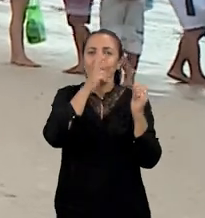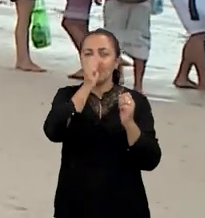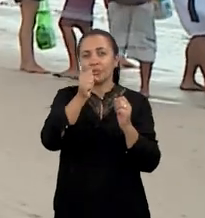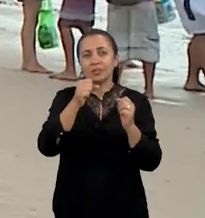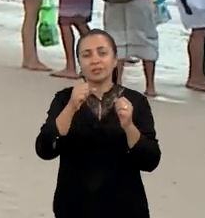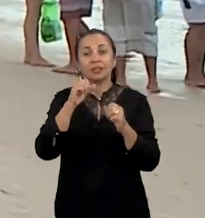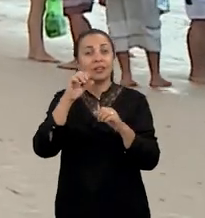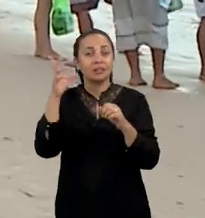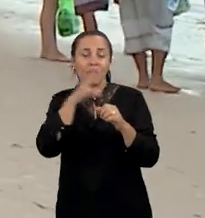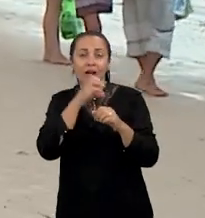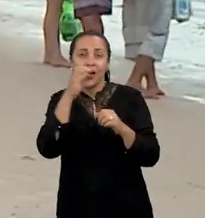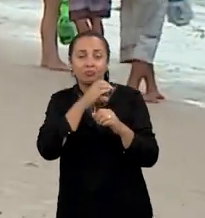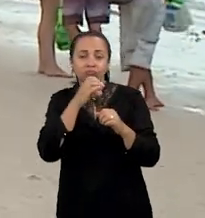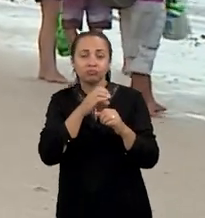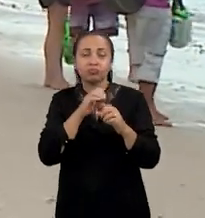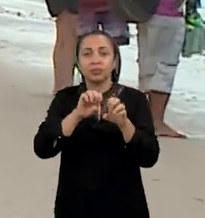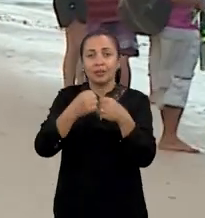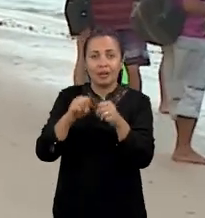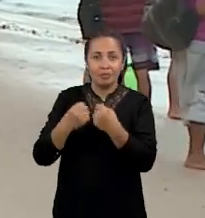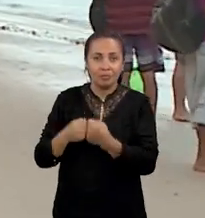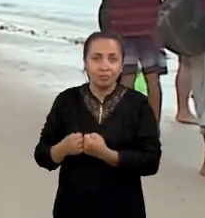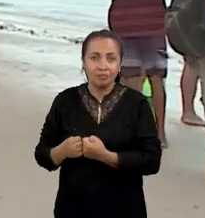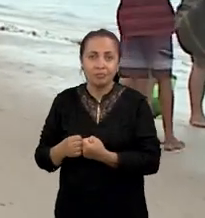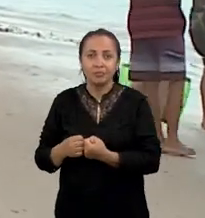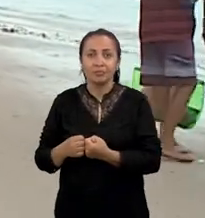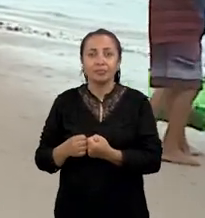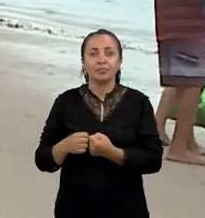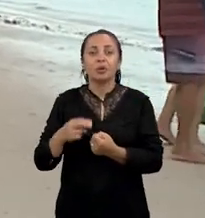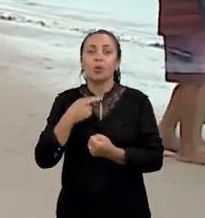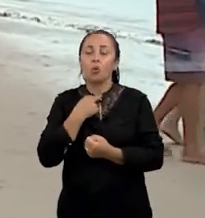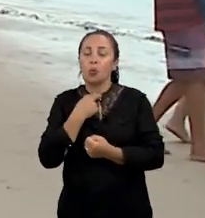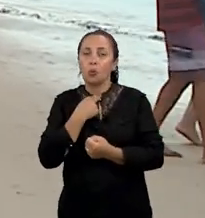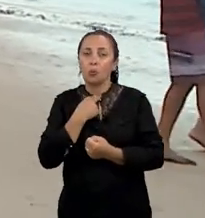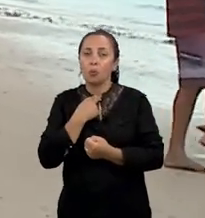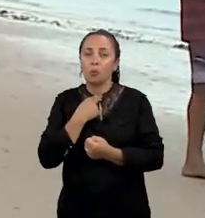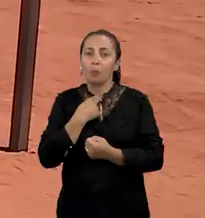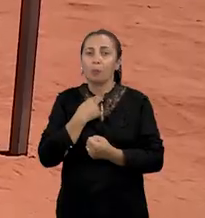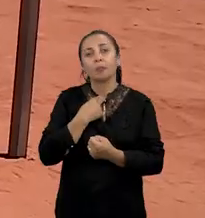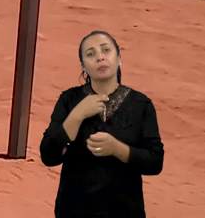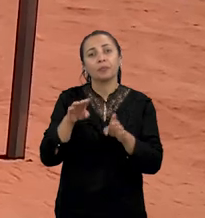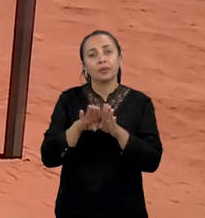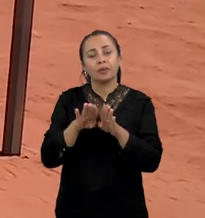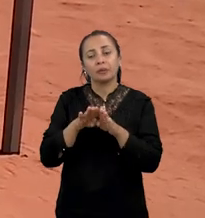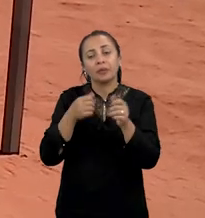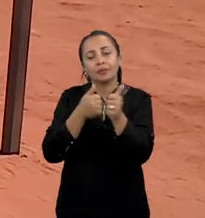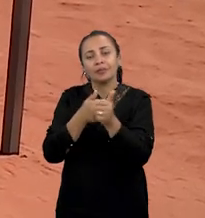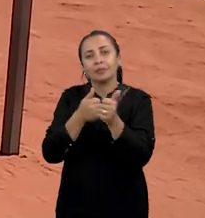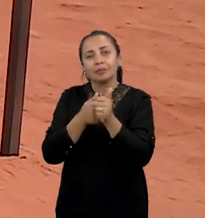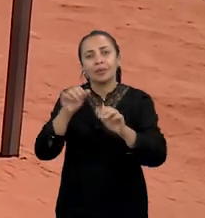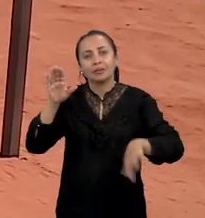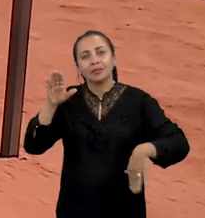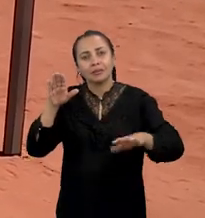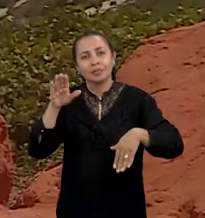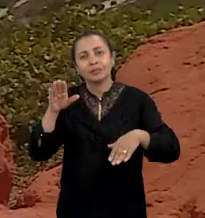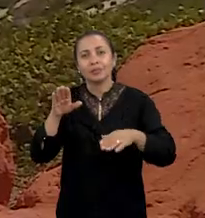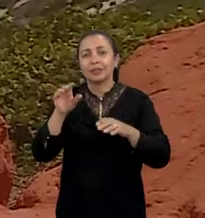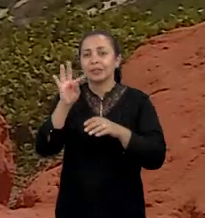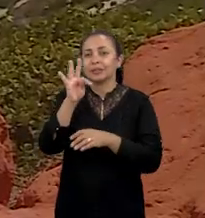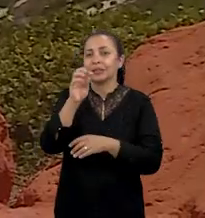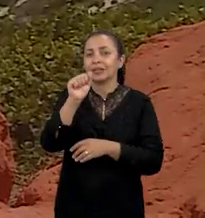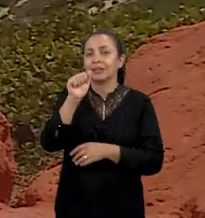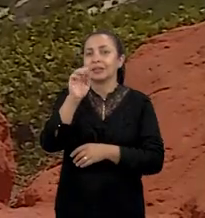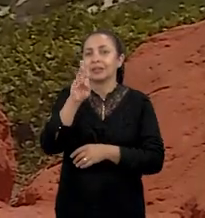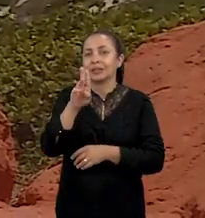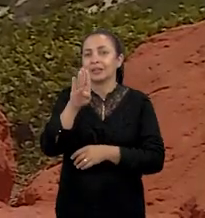falésia, acelerando seu processo erosivo. 2. Ocupação desordenada na margem do que nós chamamos de